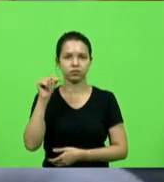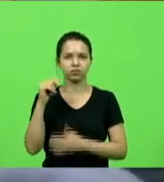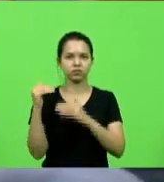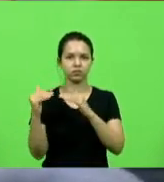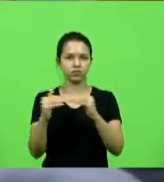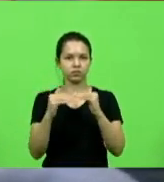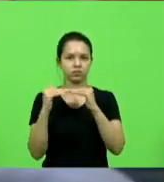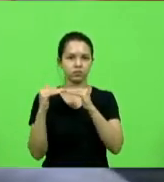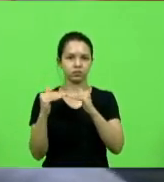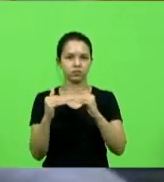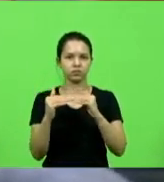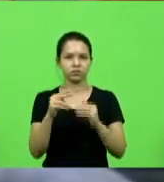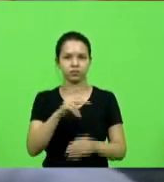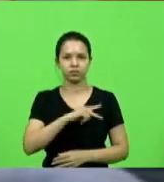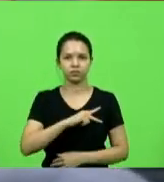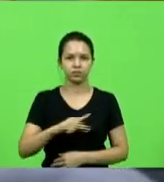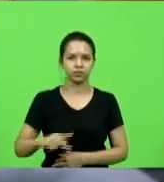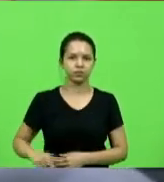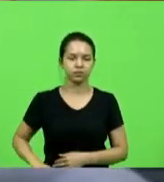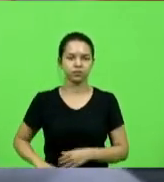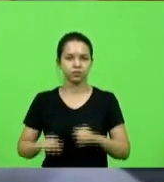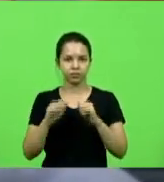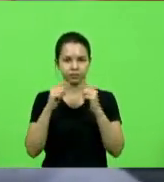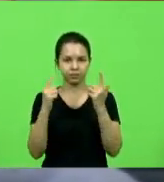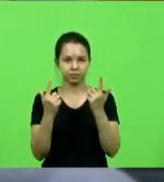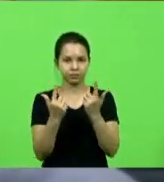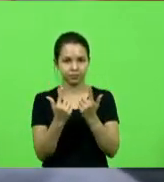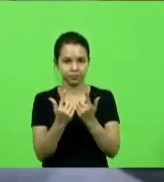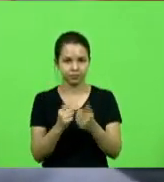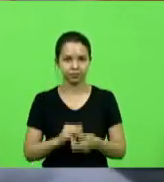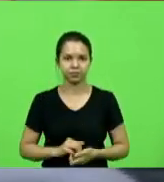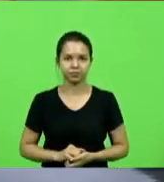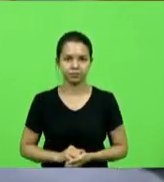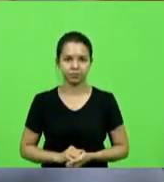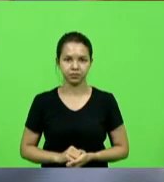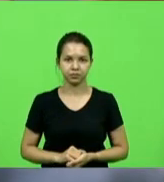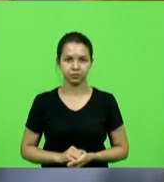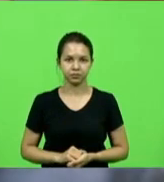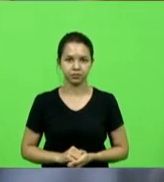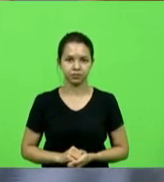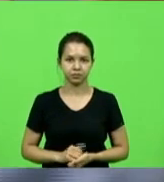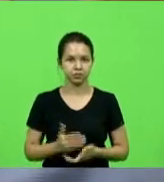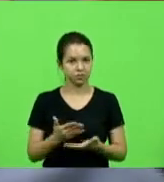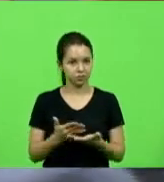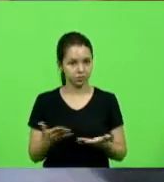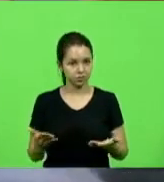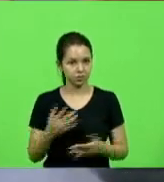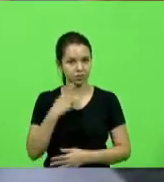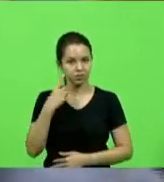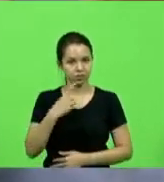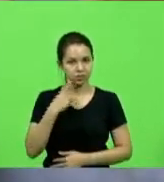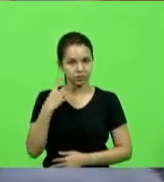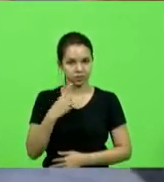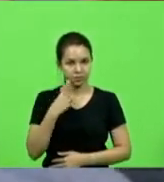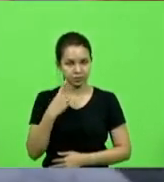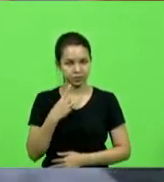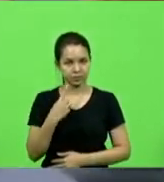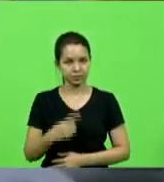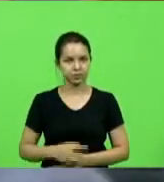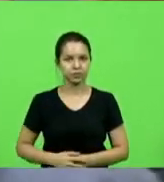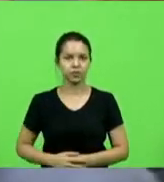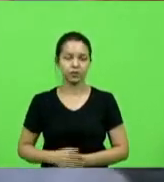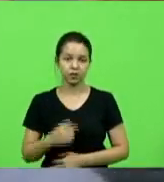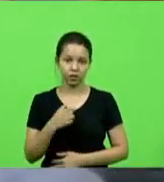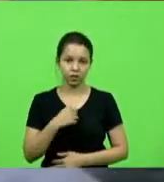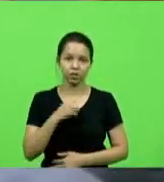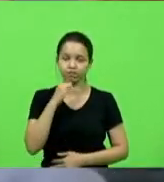como presidente da nossa Casa. Srs. Deputados, Sras. Deputadas, eu confesso